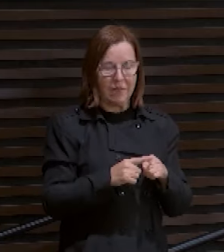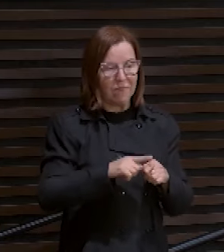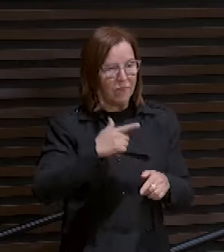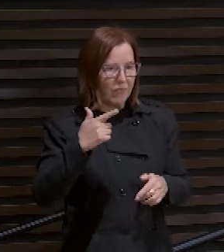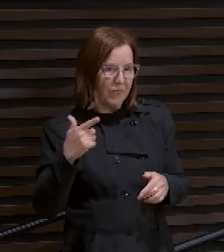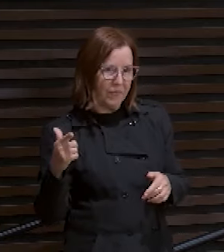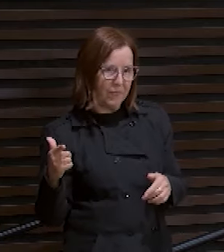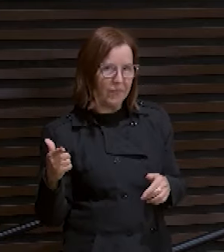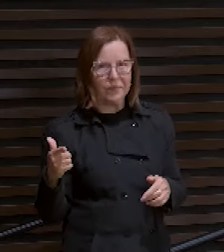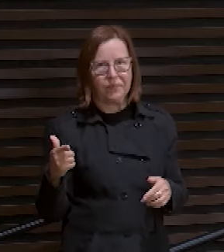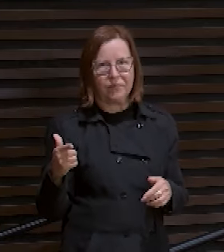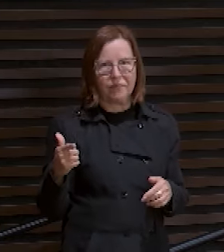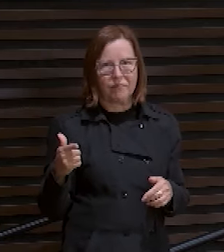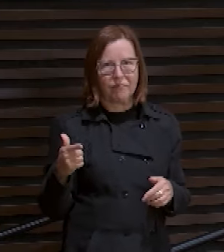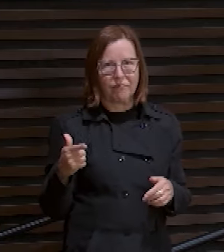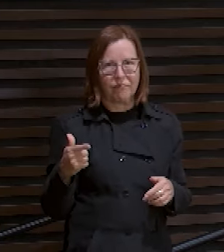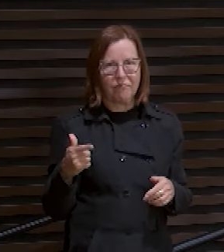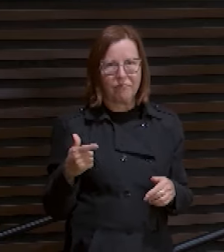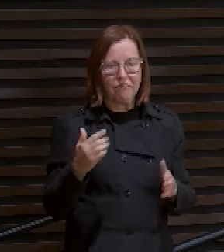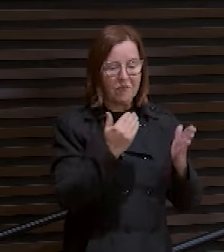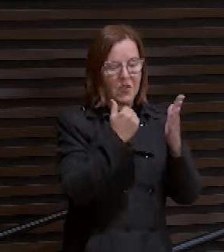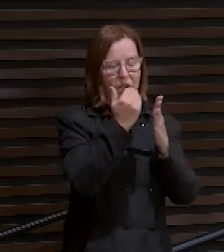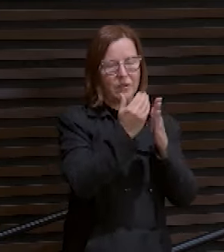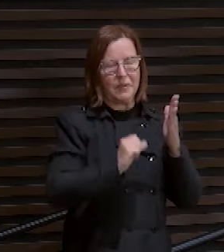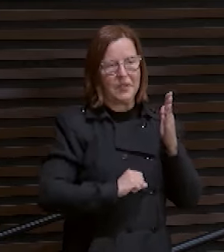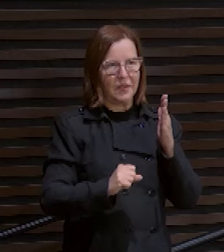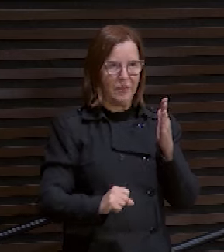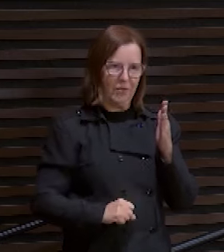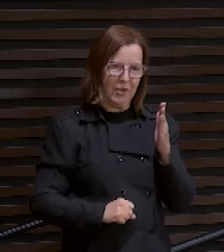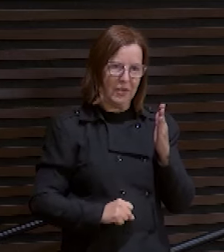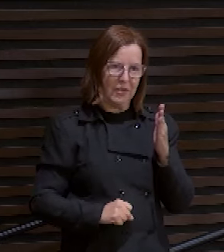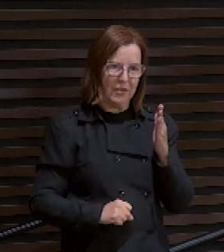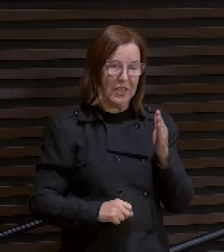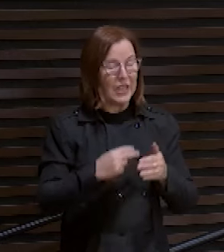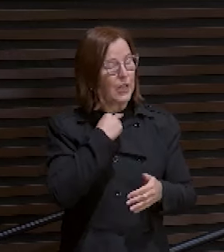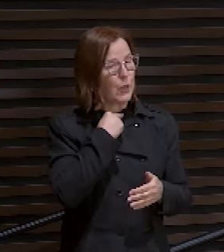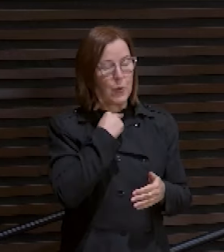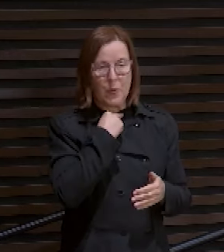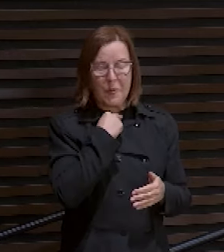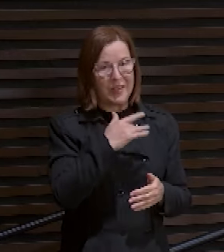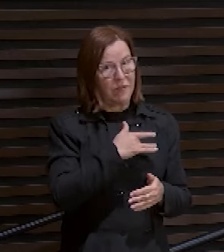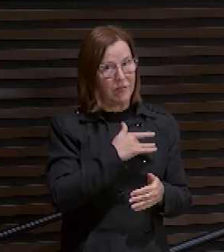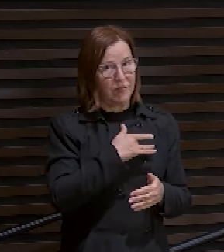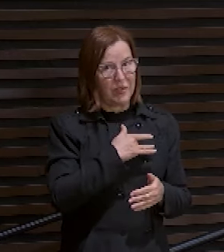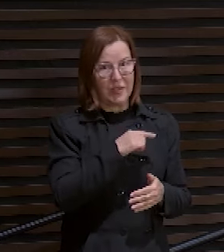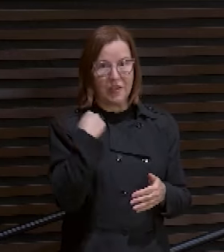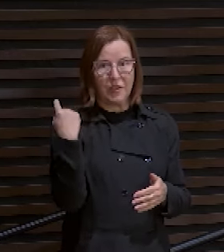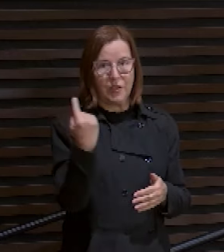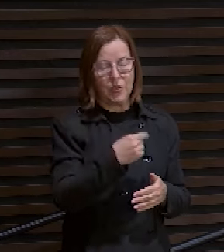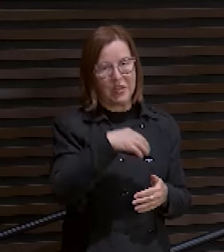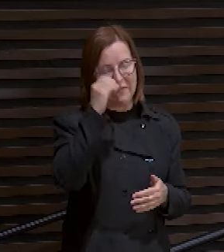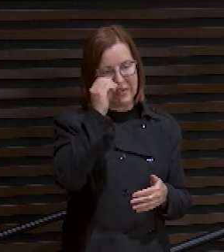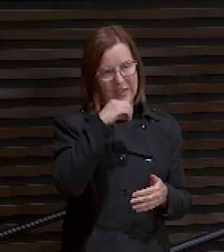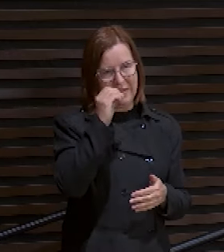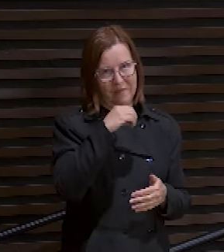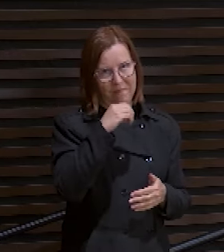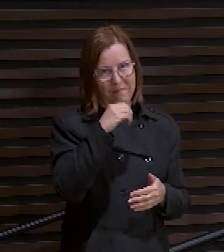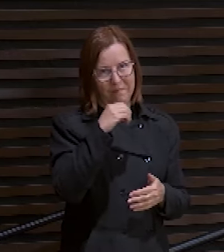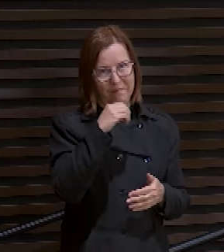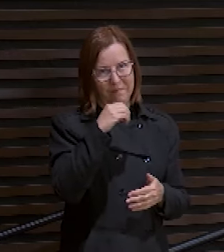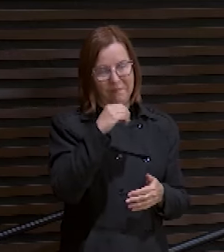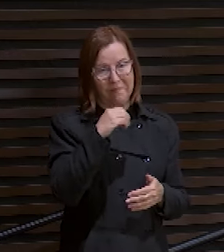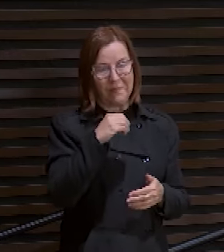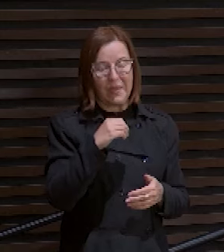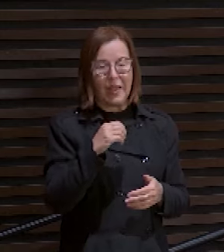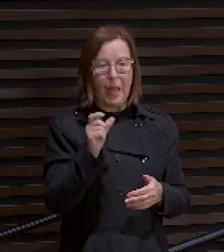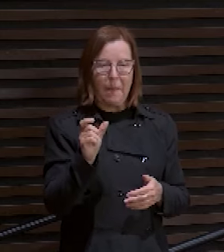sumo sacerdote que não possa compadecer-se das nossas fraquezas. Essa